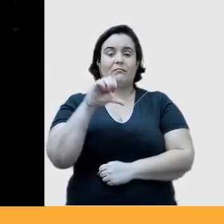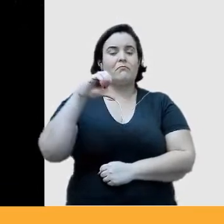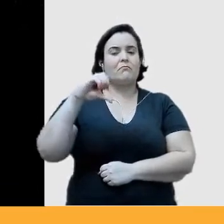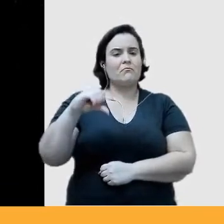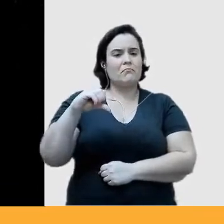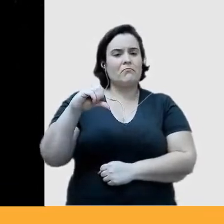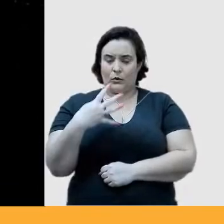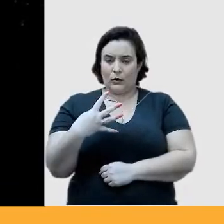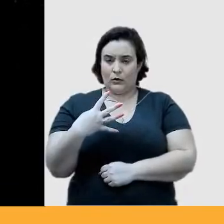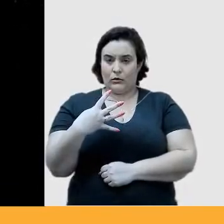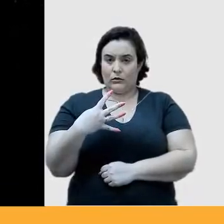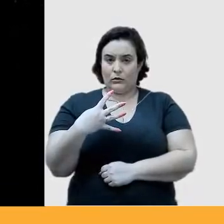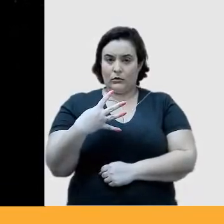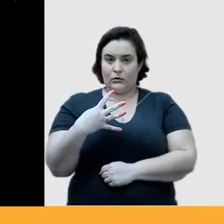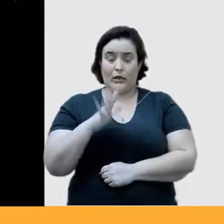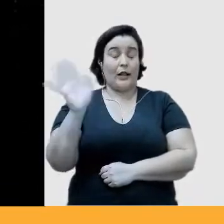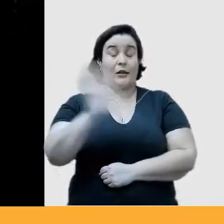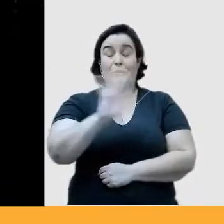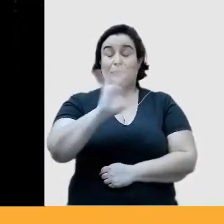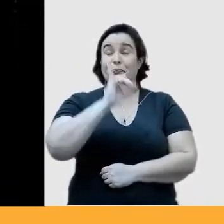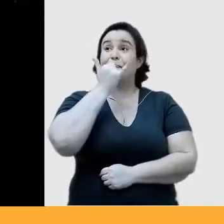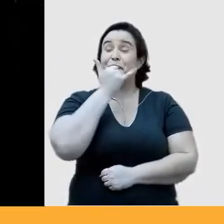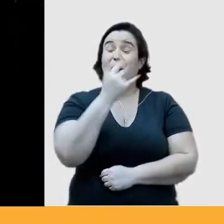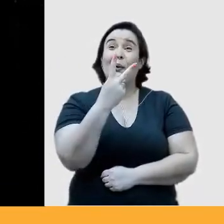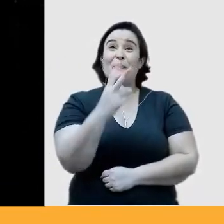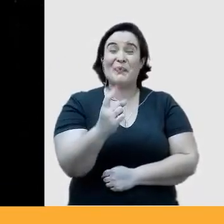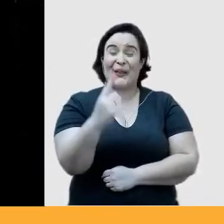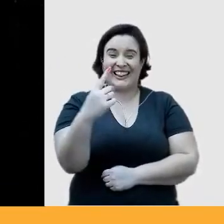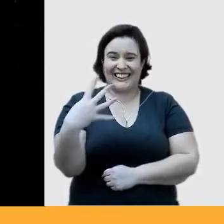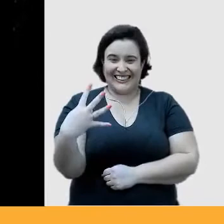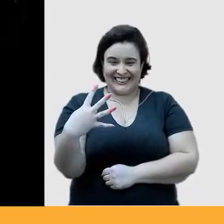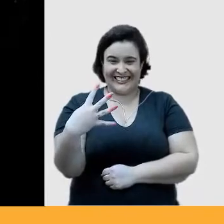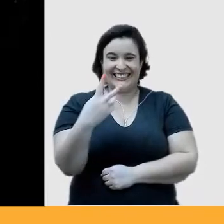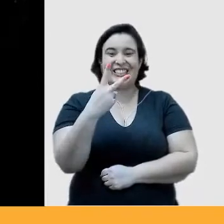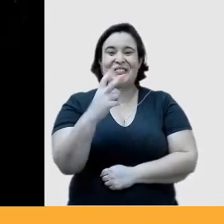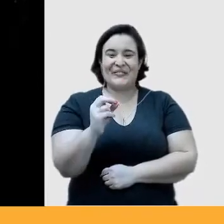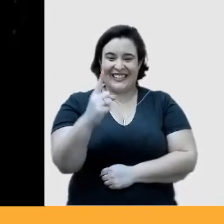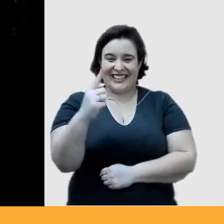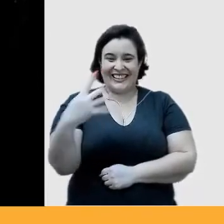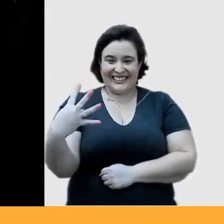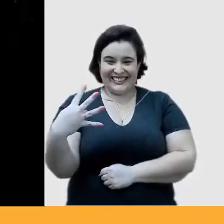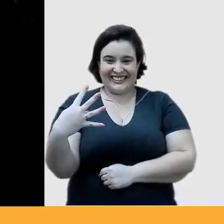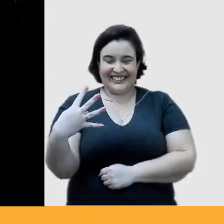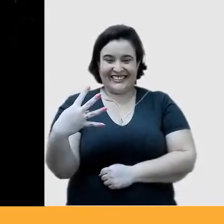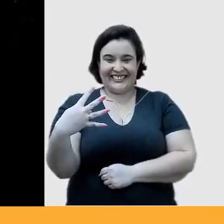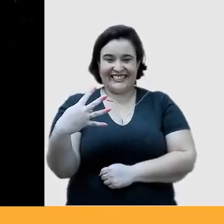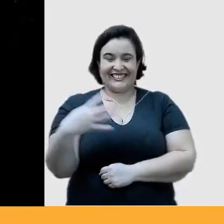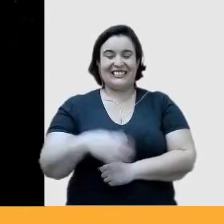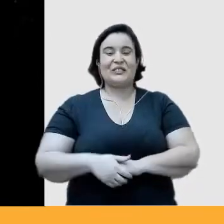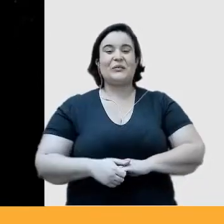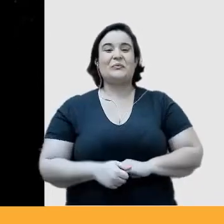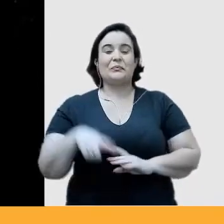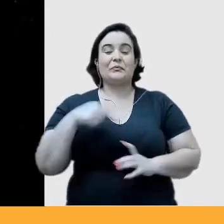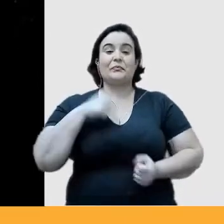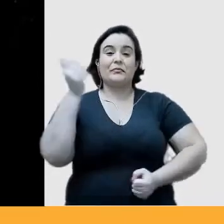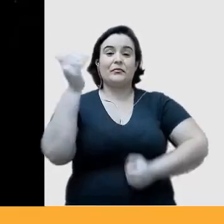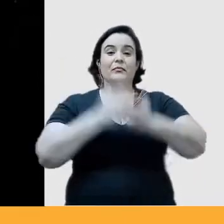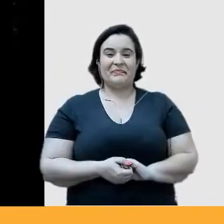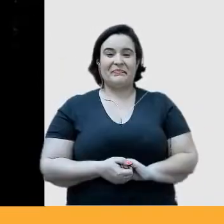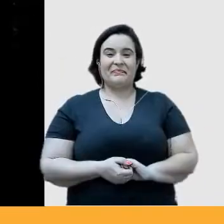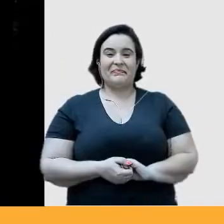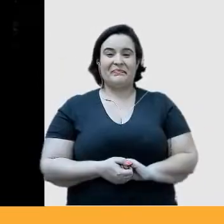deixa eu ver, 14, 2014, eu criei um projeto que